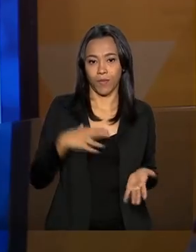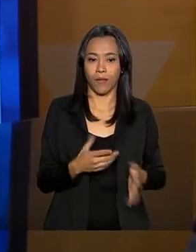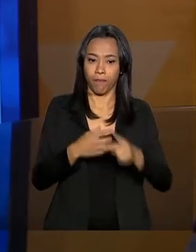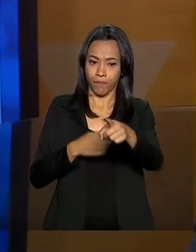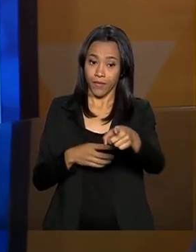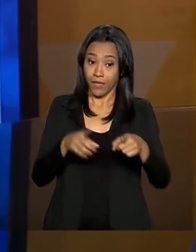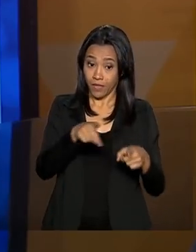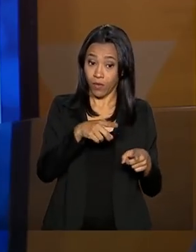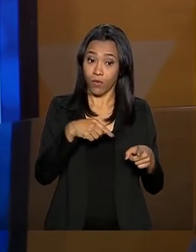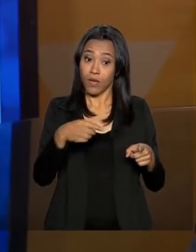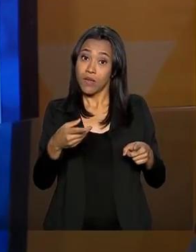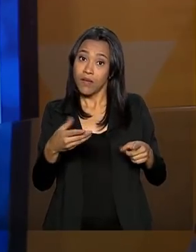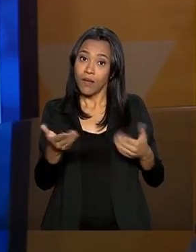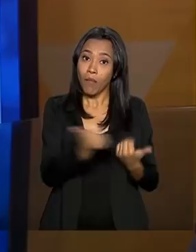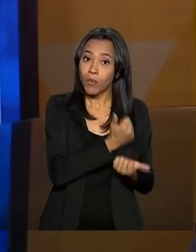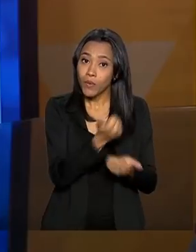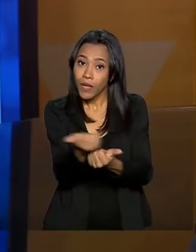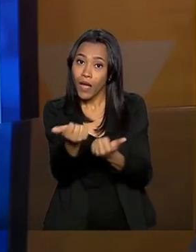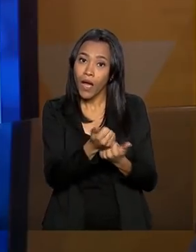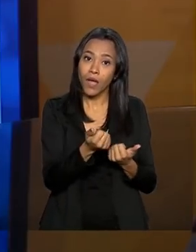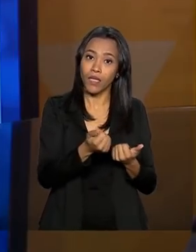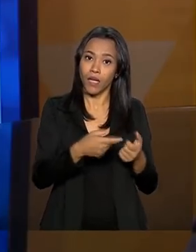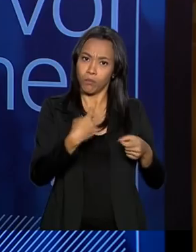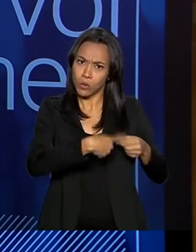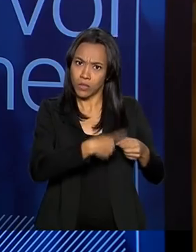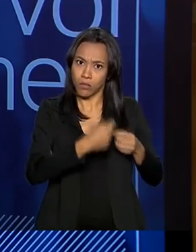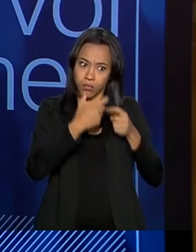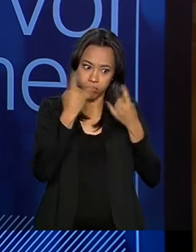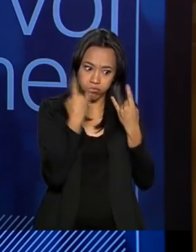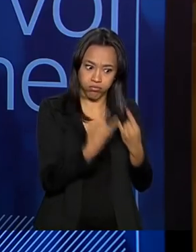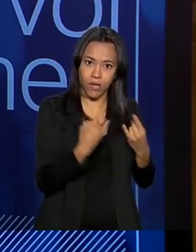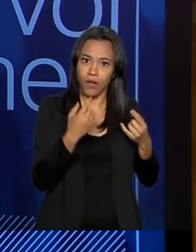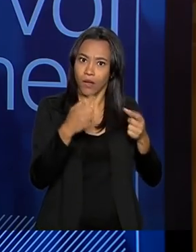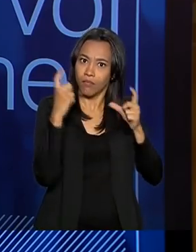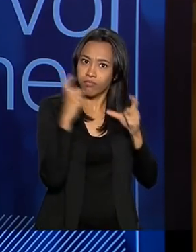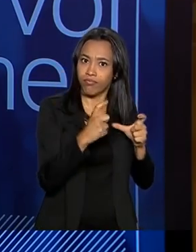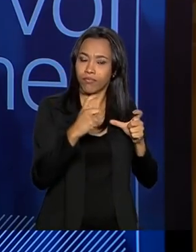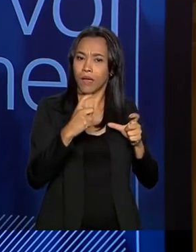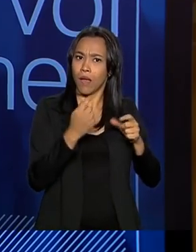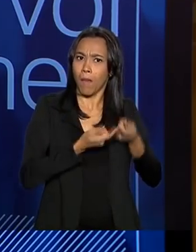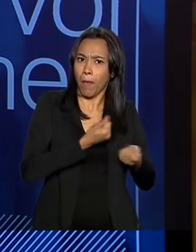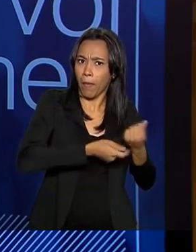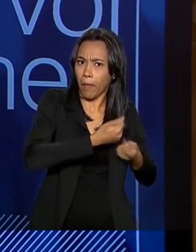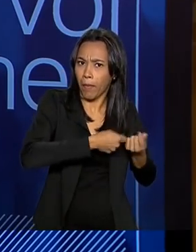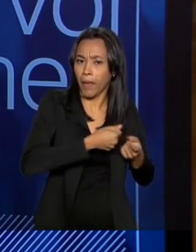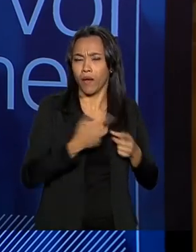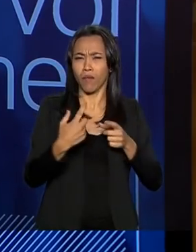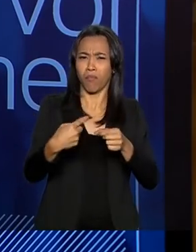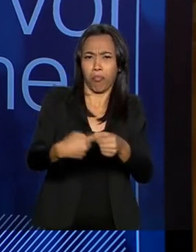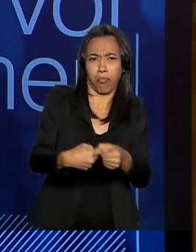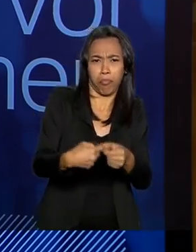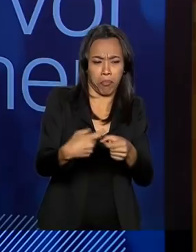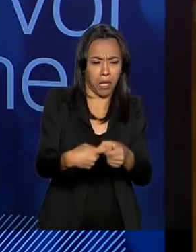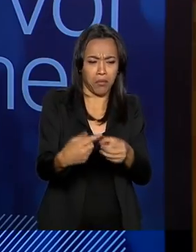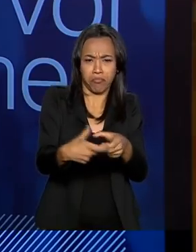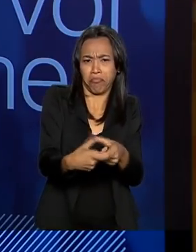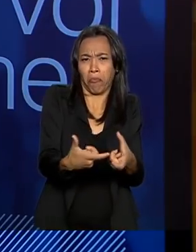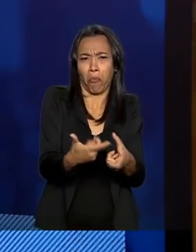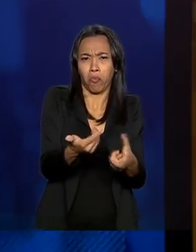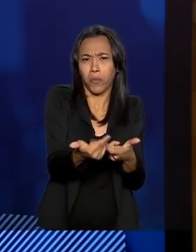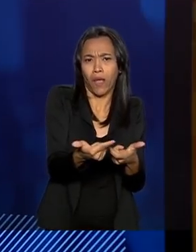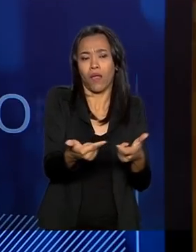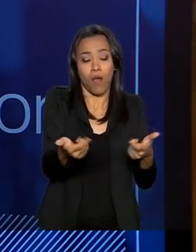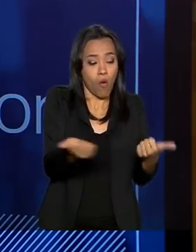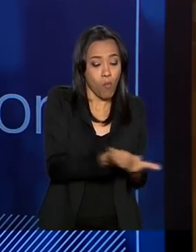tenham maior atratividade com outros com menor atratividade. Exatamente. As micro-regiões é um modelo possível